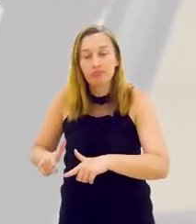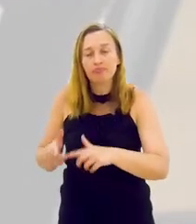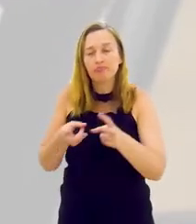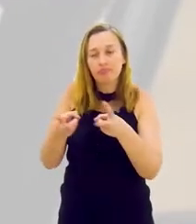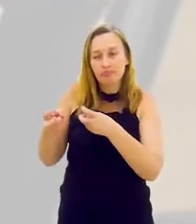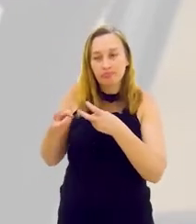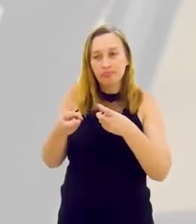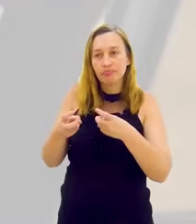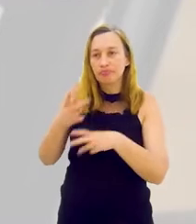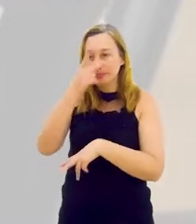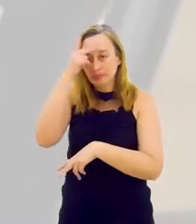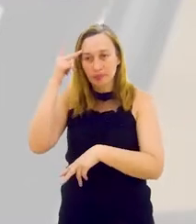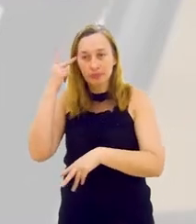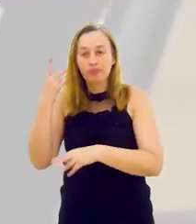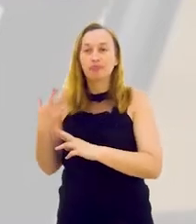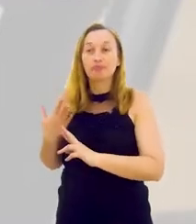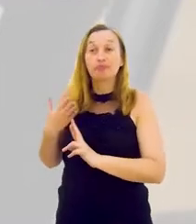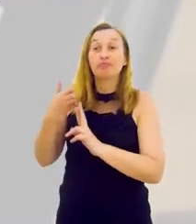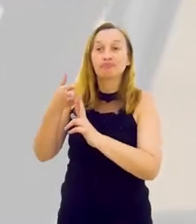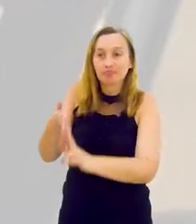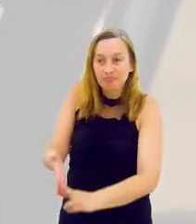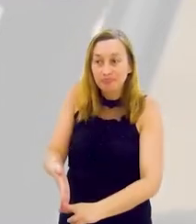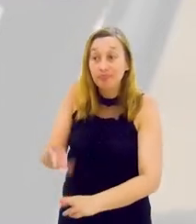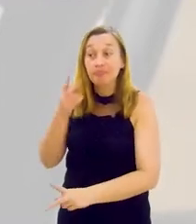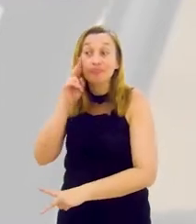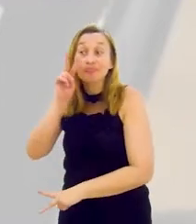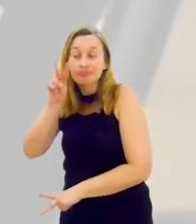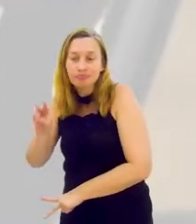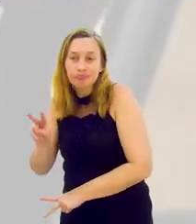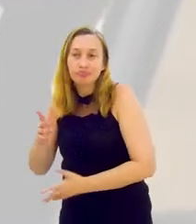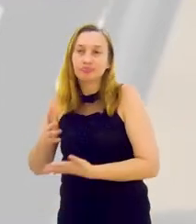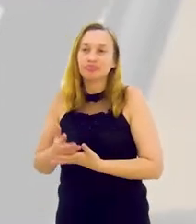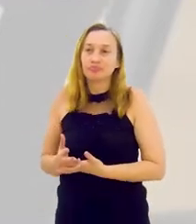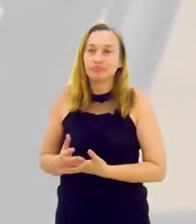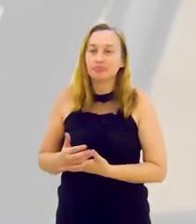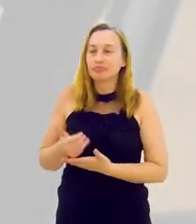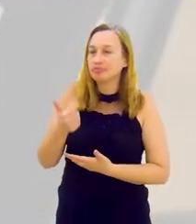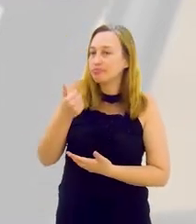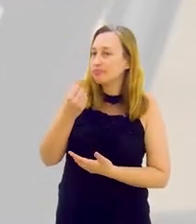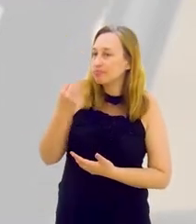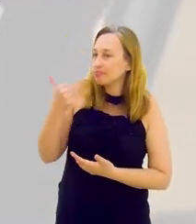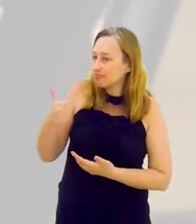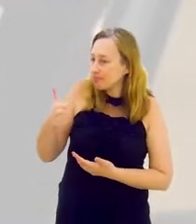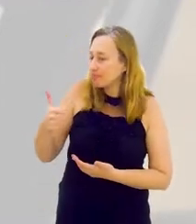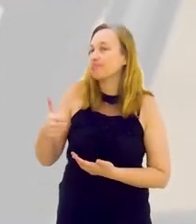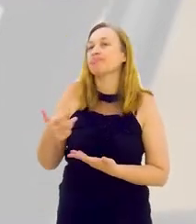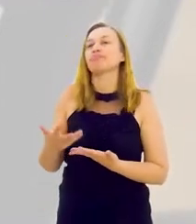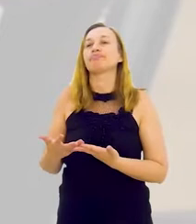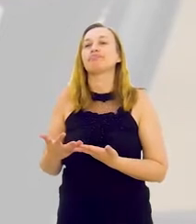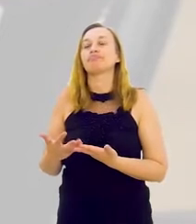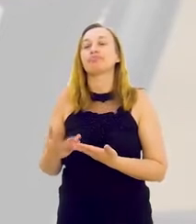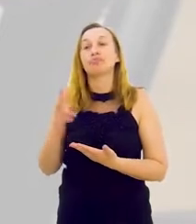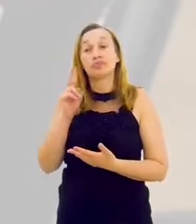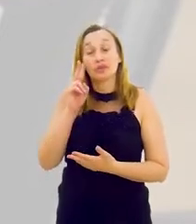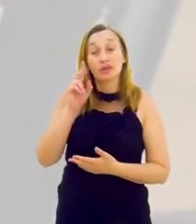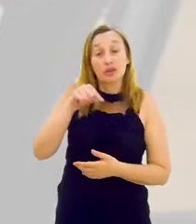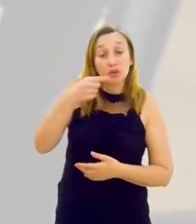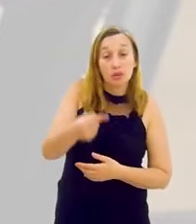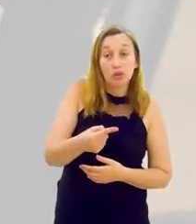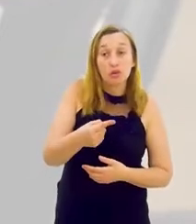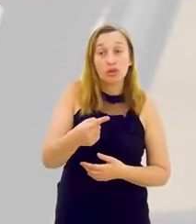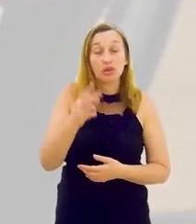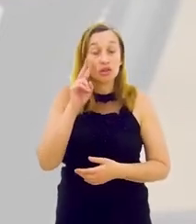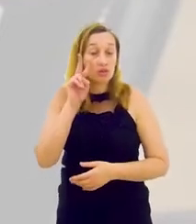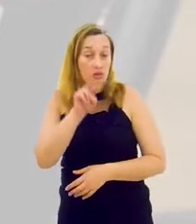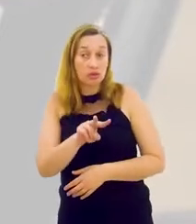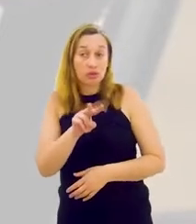Você vai ouvir das pessoas, aqueles que são referência, aqueles que são vistos de forma positiva, aqueles também que são vistos de forma